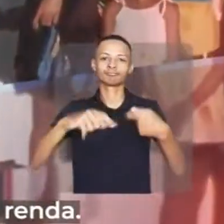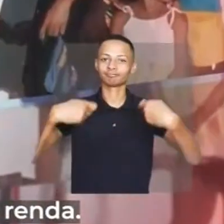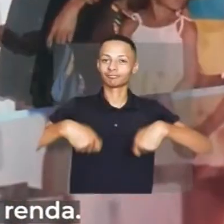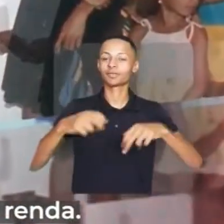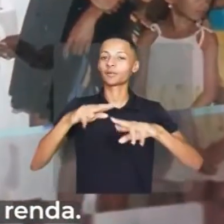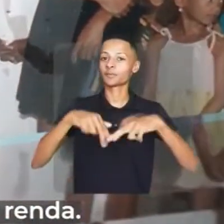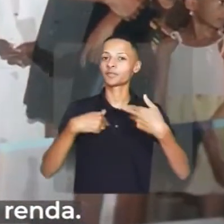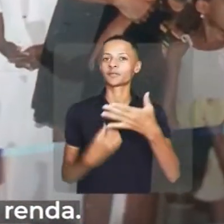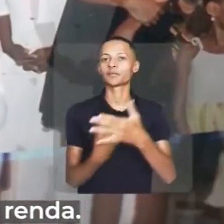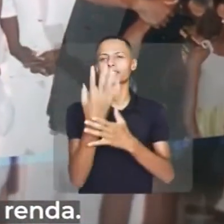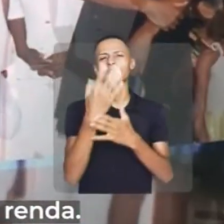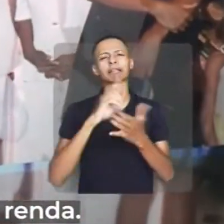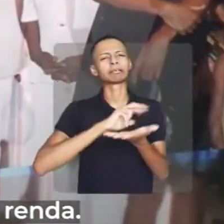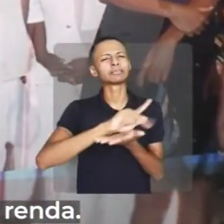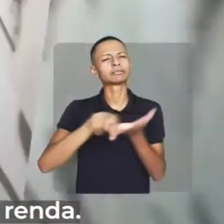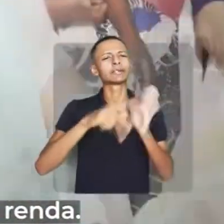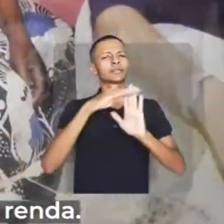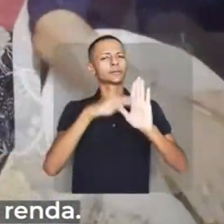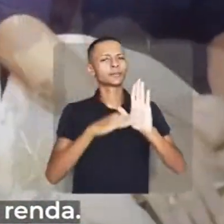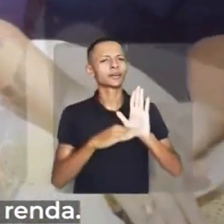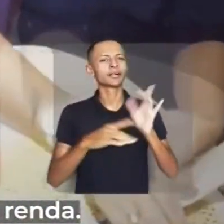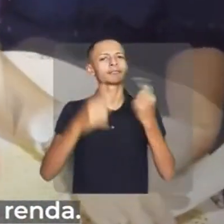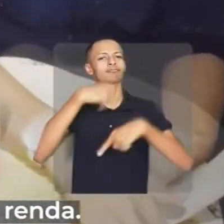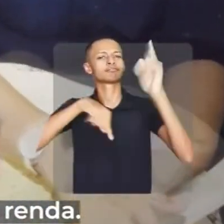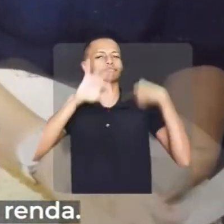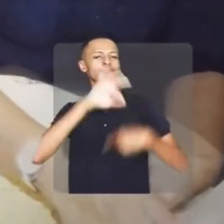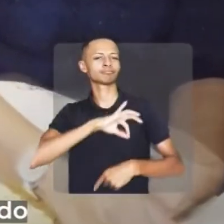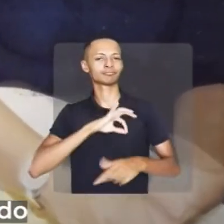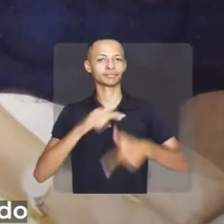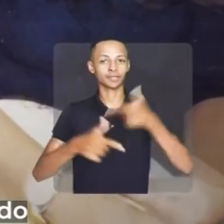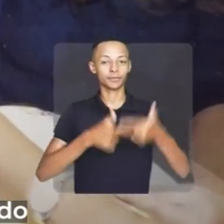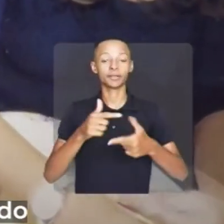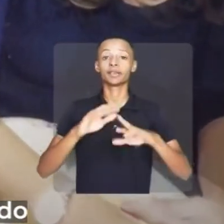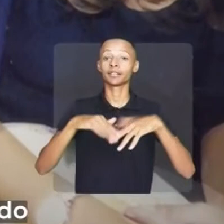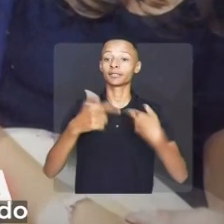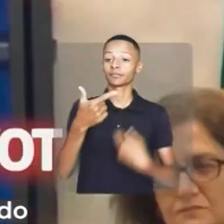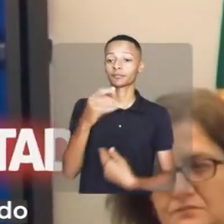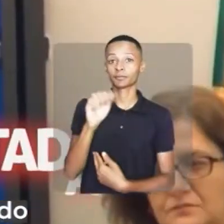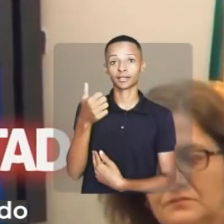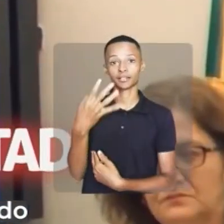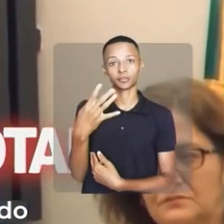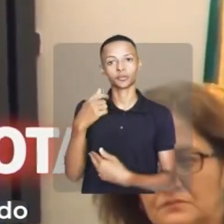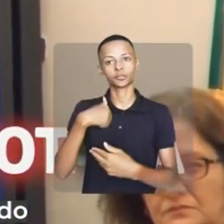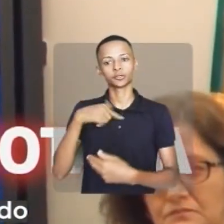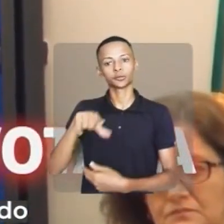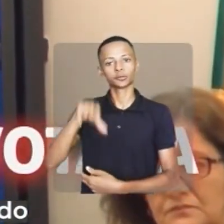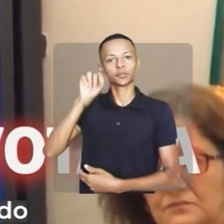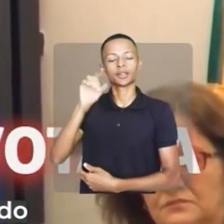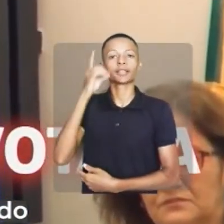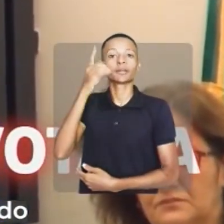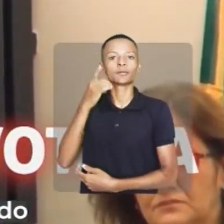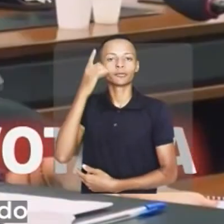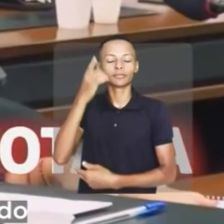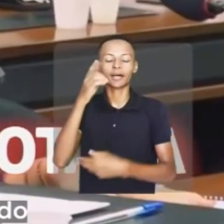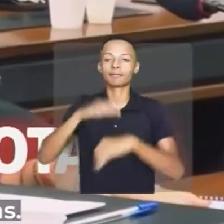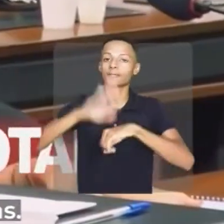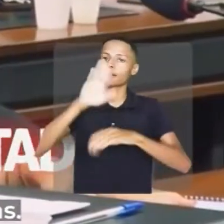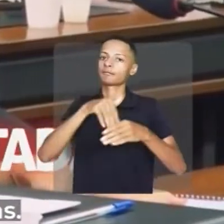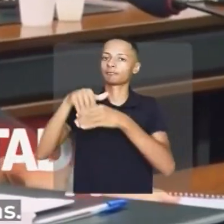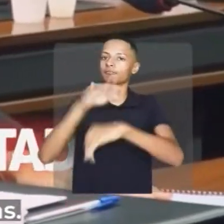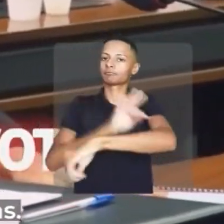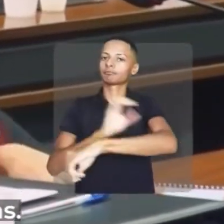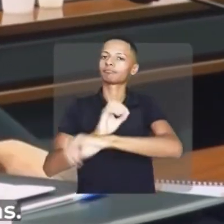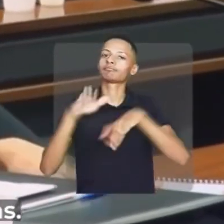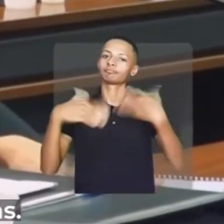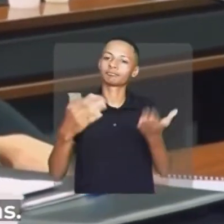E por isso, implantei diversos programas de geração de renda Em 2014, fui eleita a deputada mais votada do Estado E desde